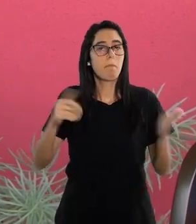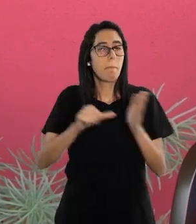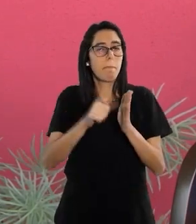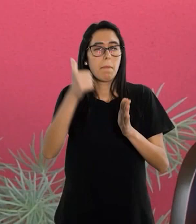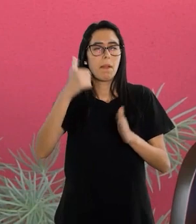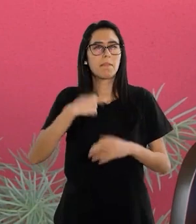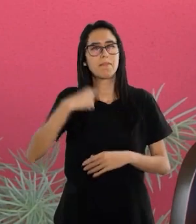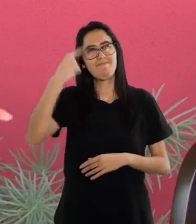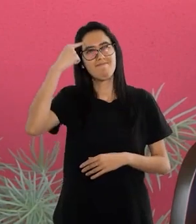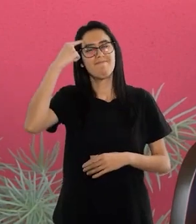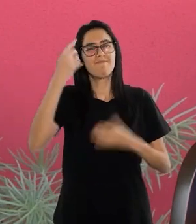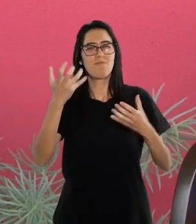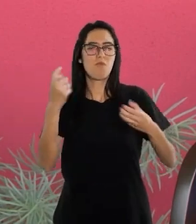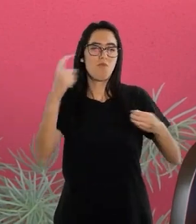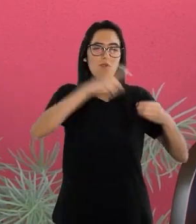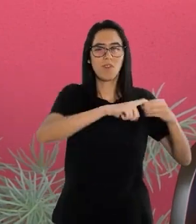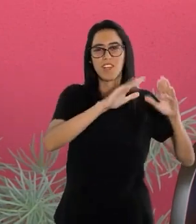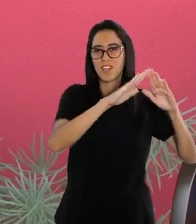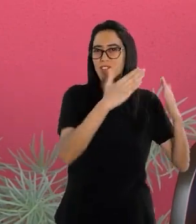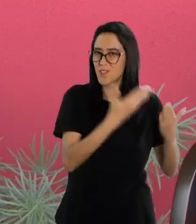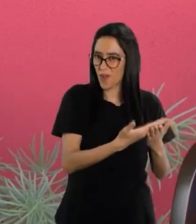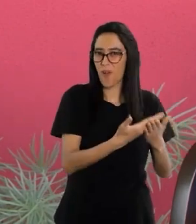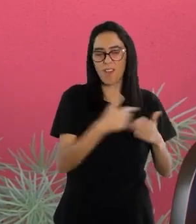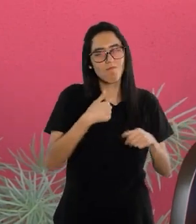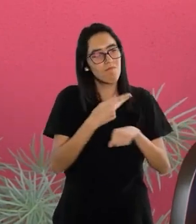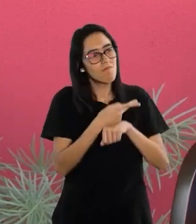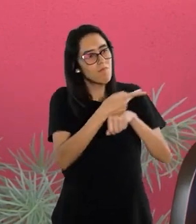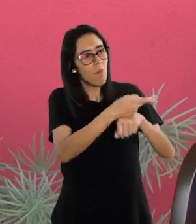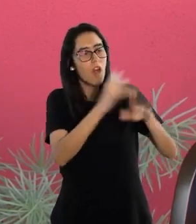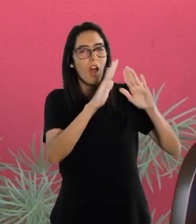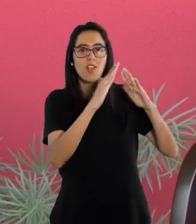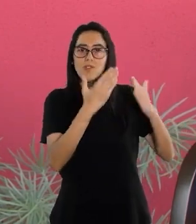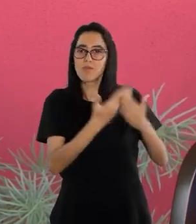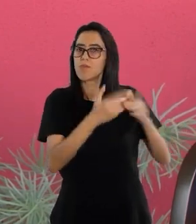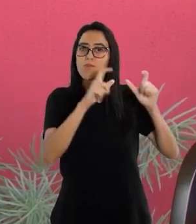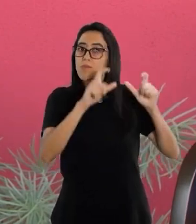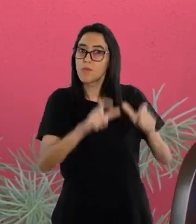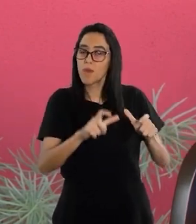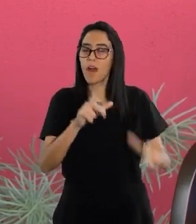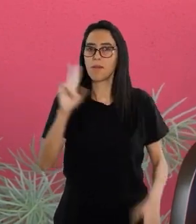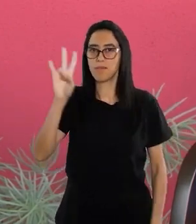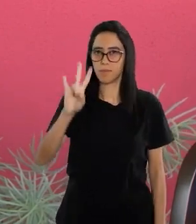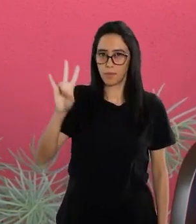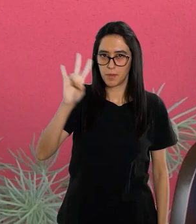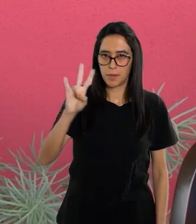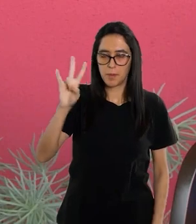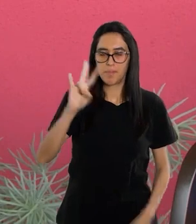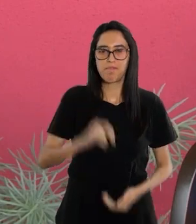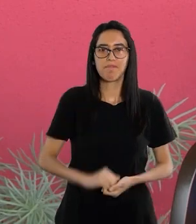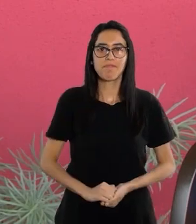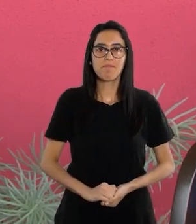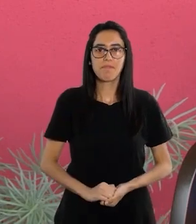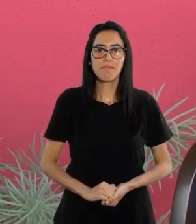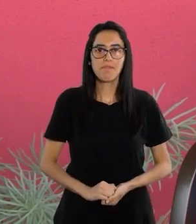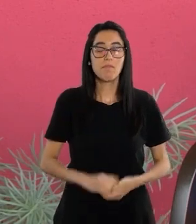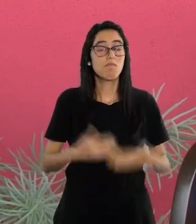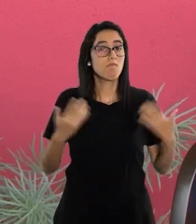a primeira coisa que eu fiz foi voltar pro colégio. Foi procurar o colégio. Em Ivaipurã.